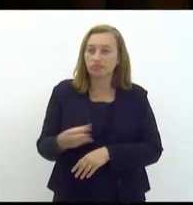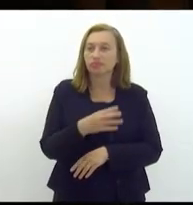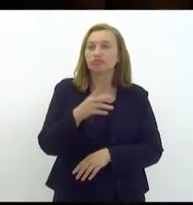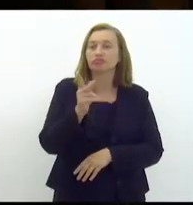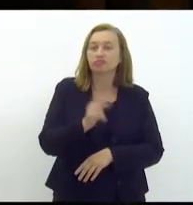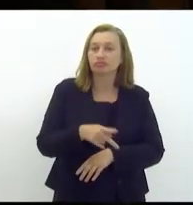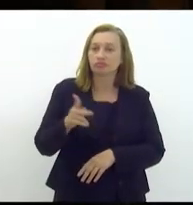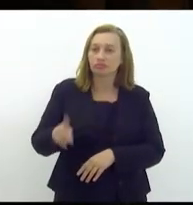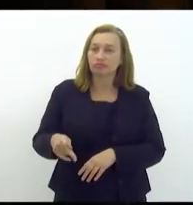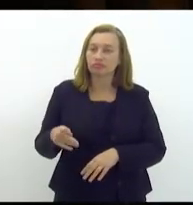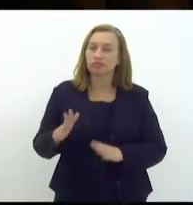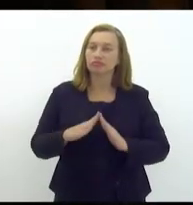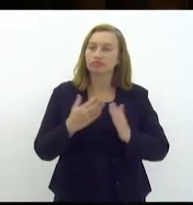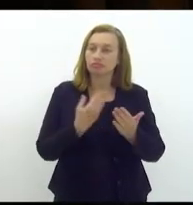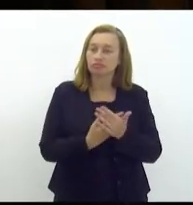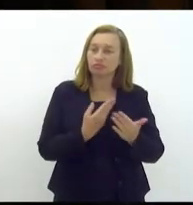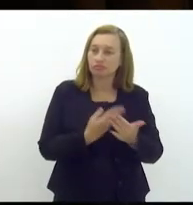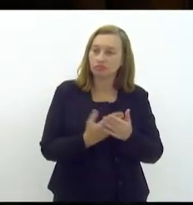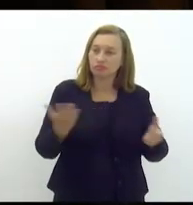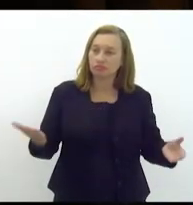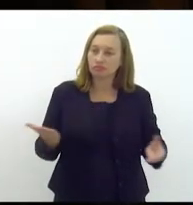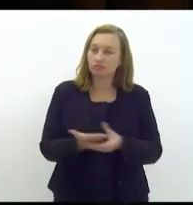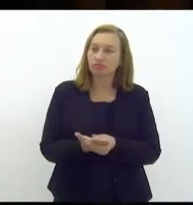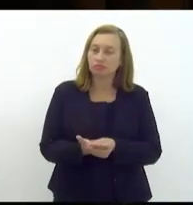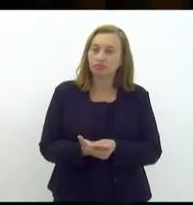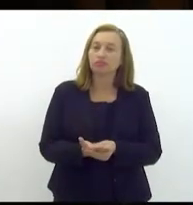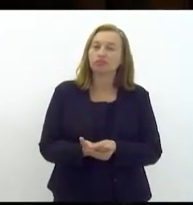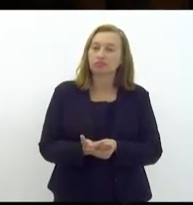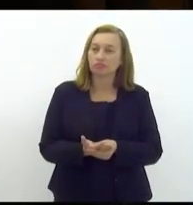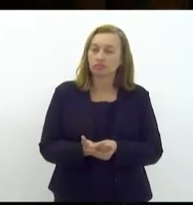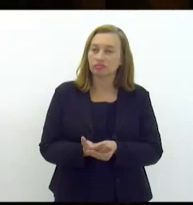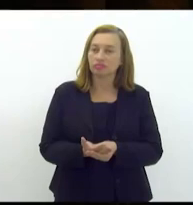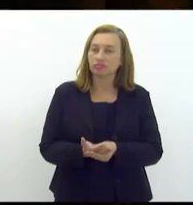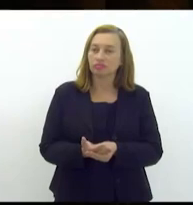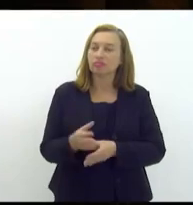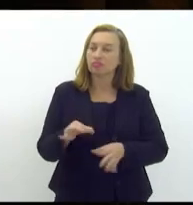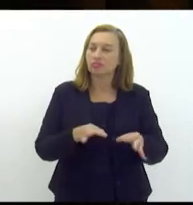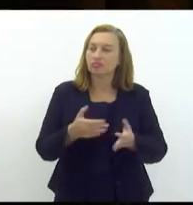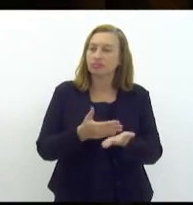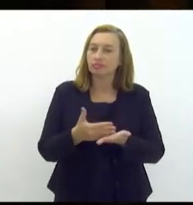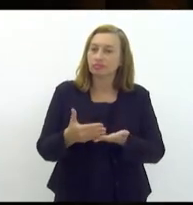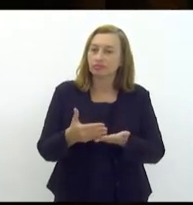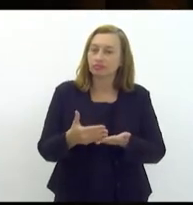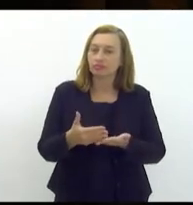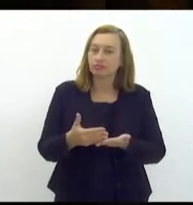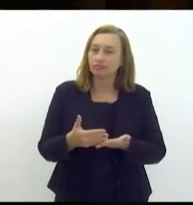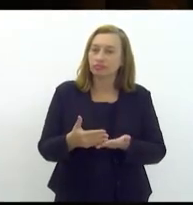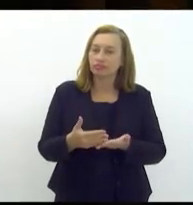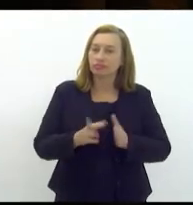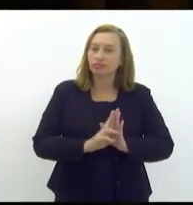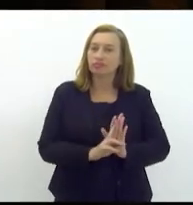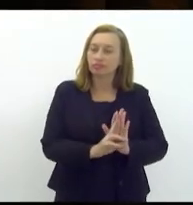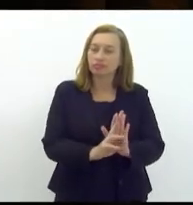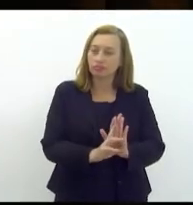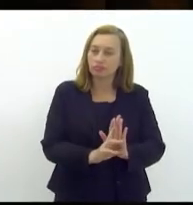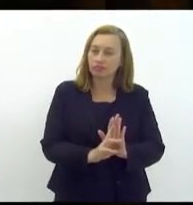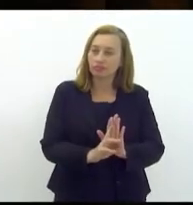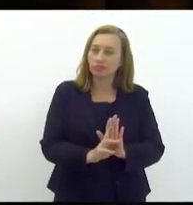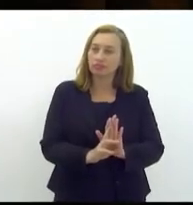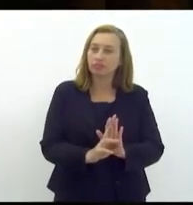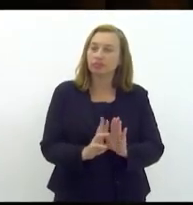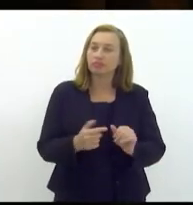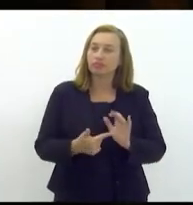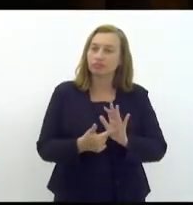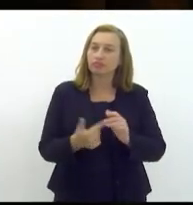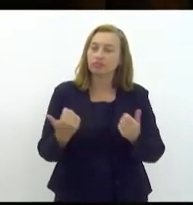na rede graças a uma ação civil pública que teve como pano inicial a representação que nós fizemos mostrando